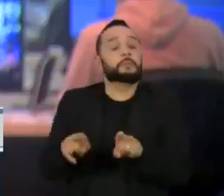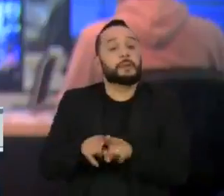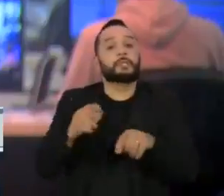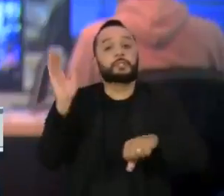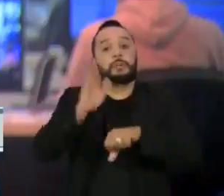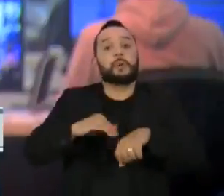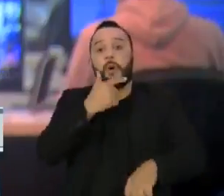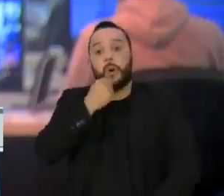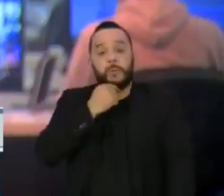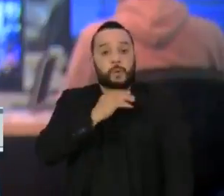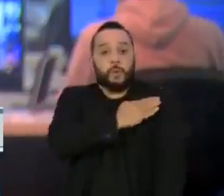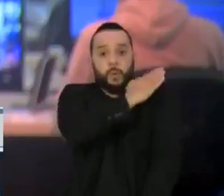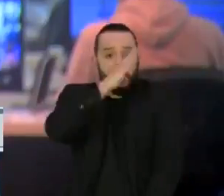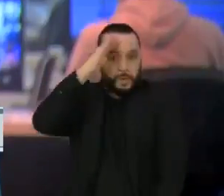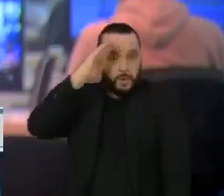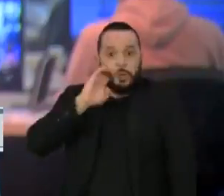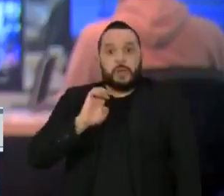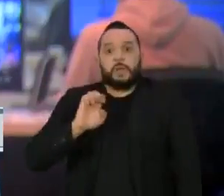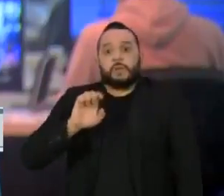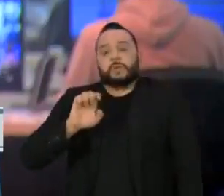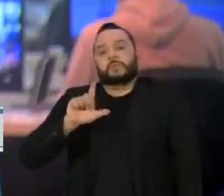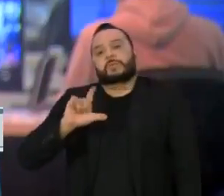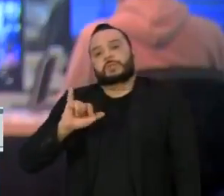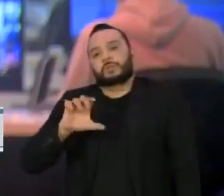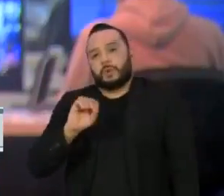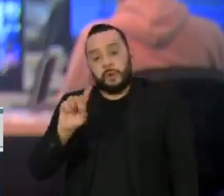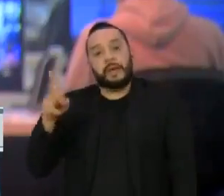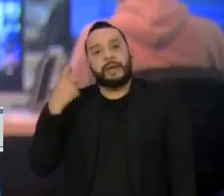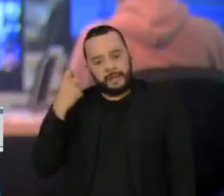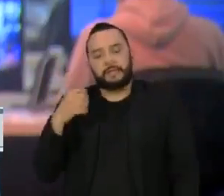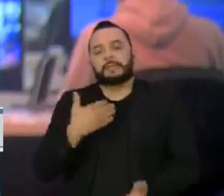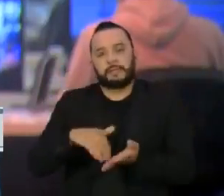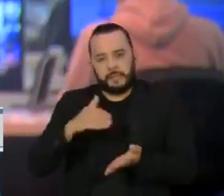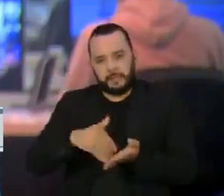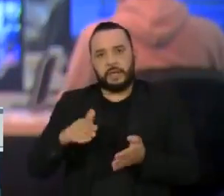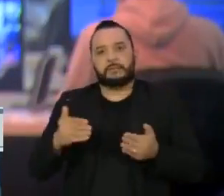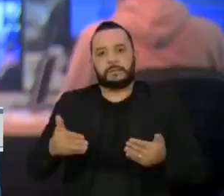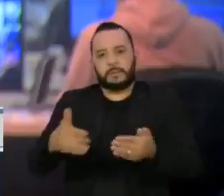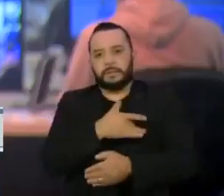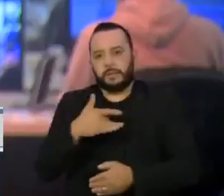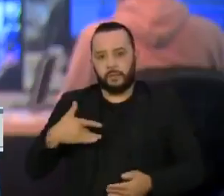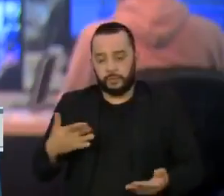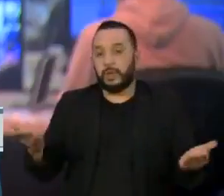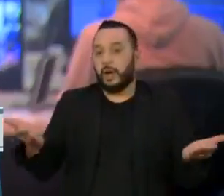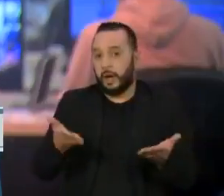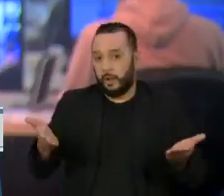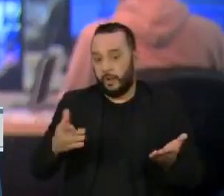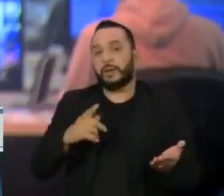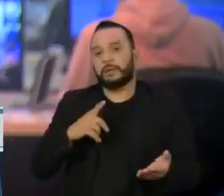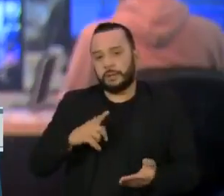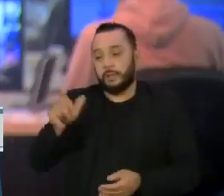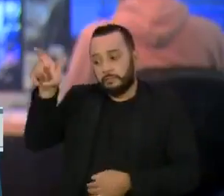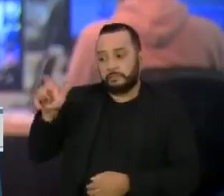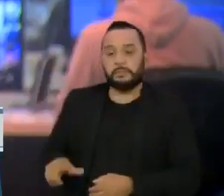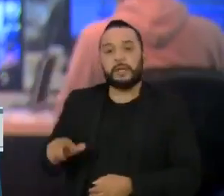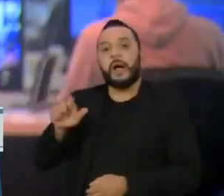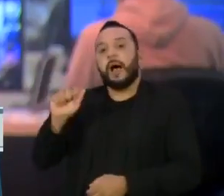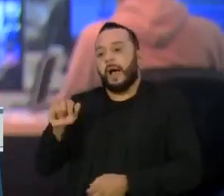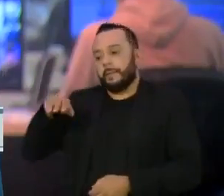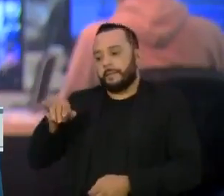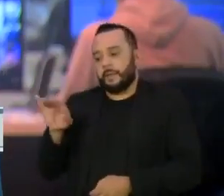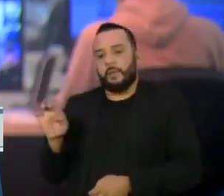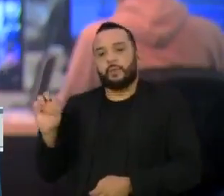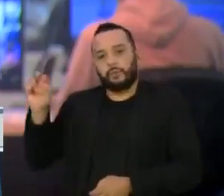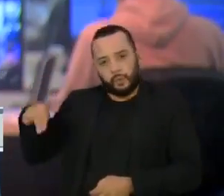do coronel Elcio Franco, ex-secretário executivo do Ministério da Saúde. Agora, eles ouvem o reverendo Hamilton de